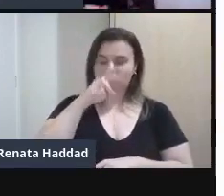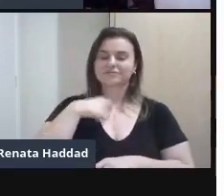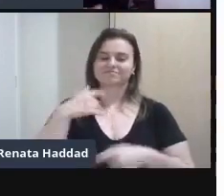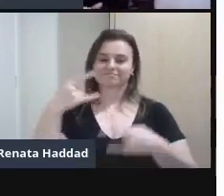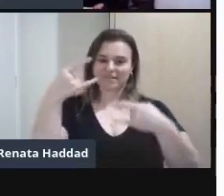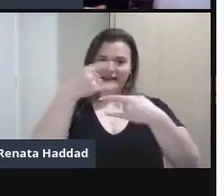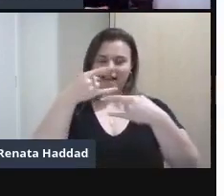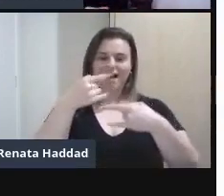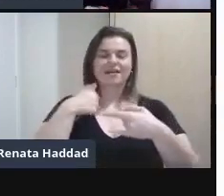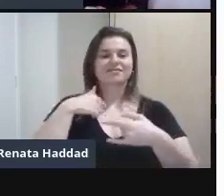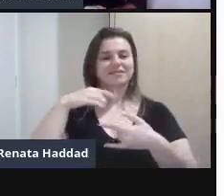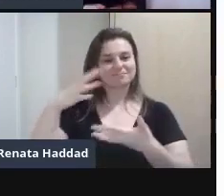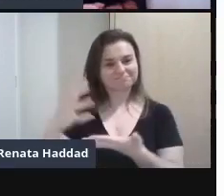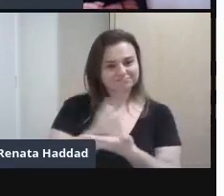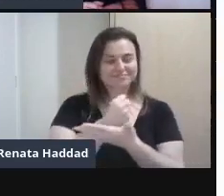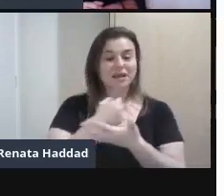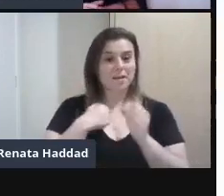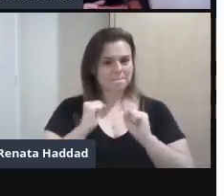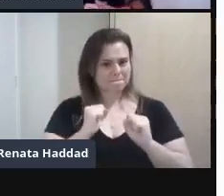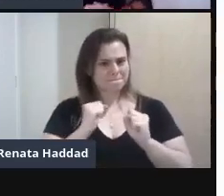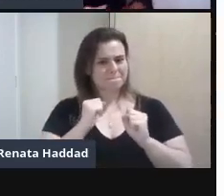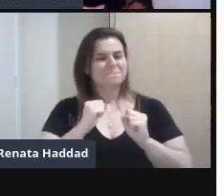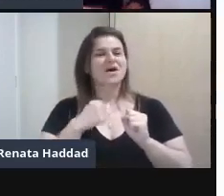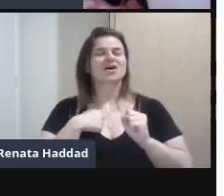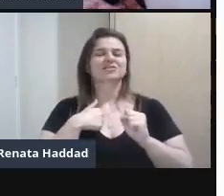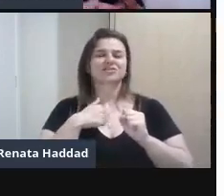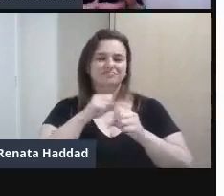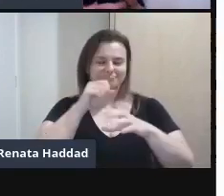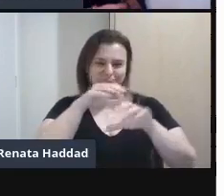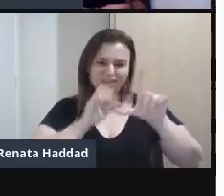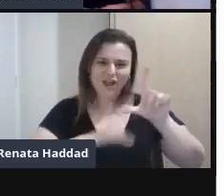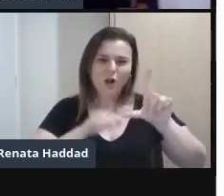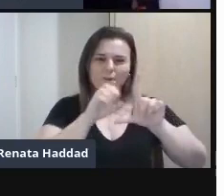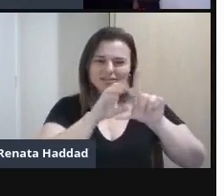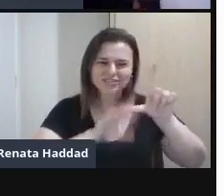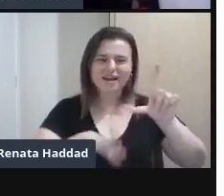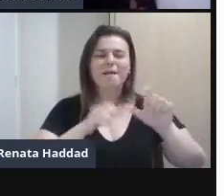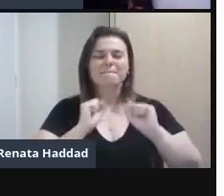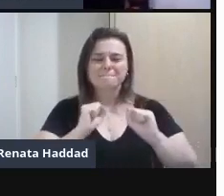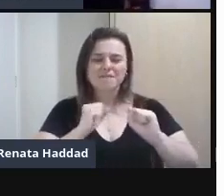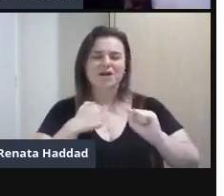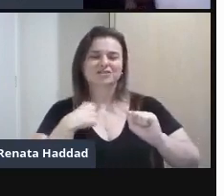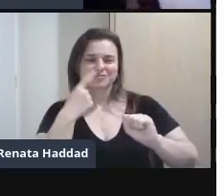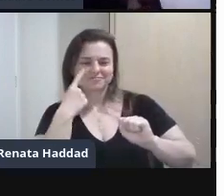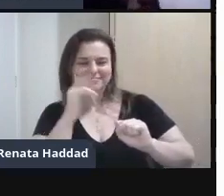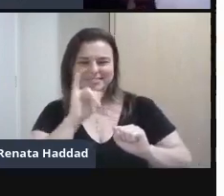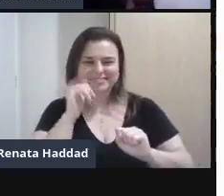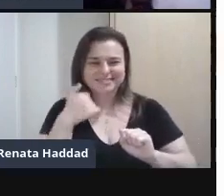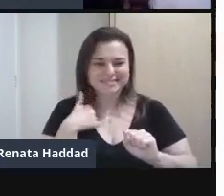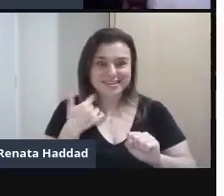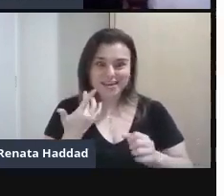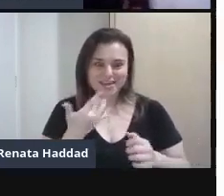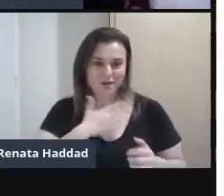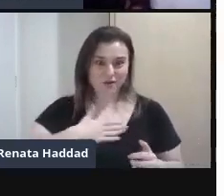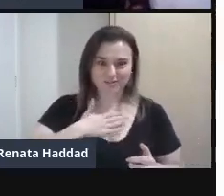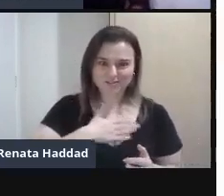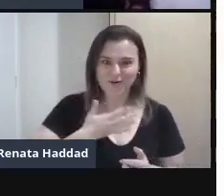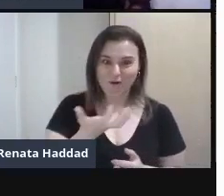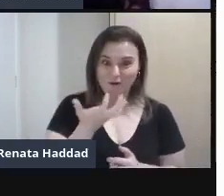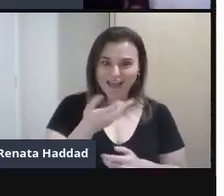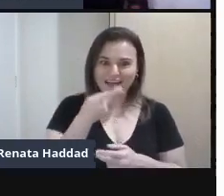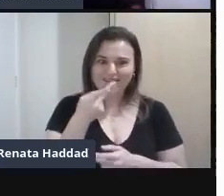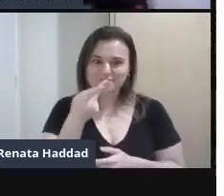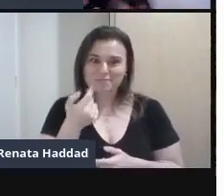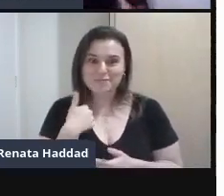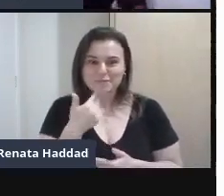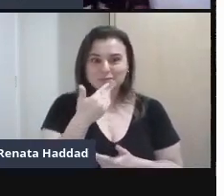compartilhar e rever E comentar também depois O que você achou Se você quer indicar outras mulheres Outras produções